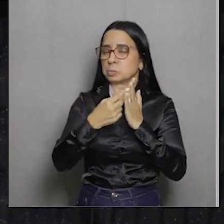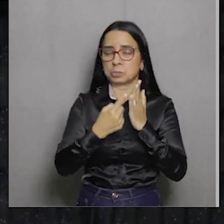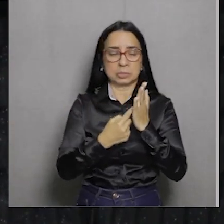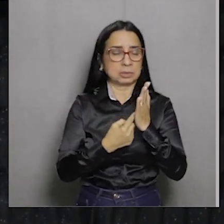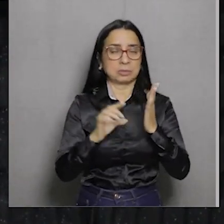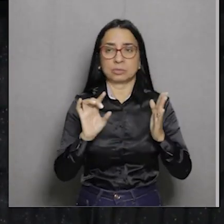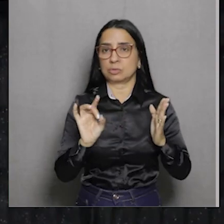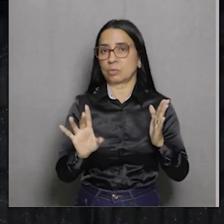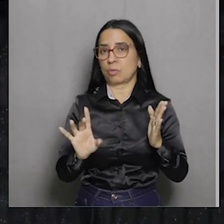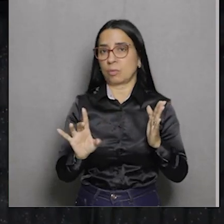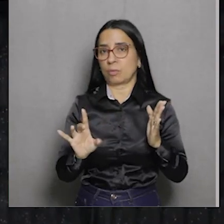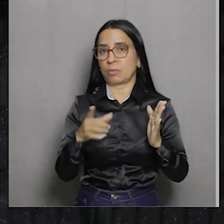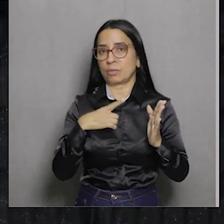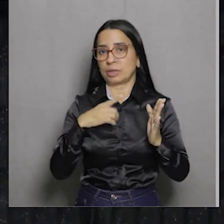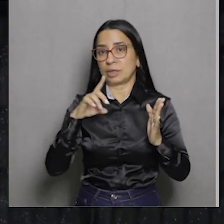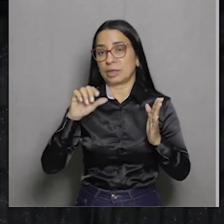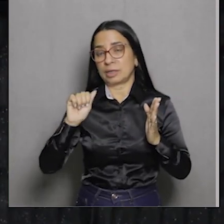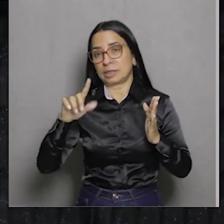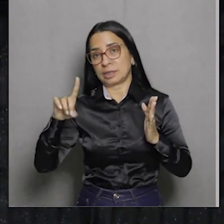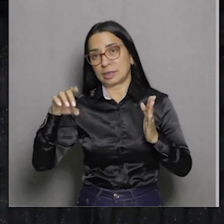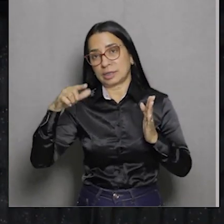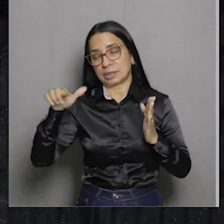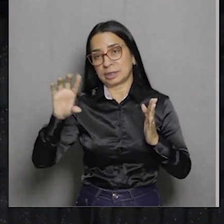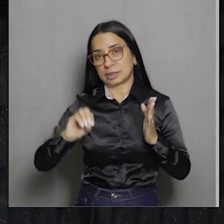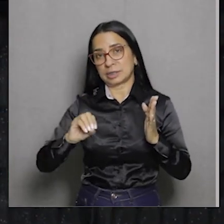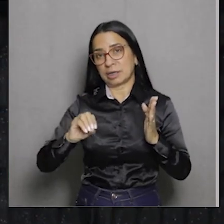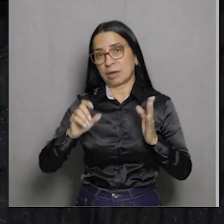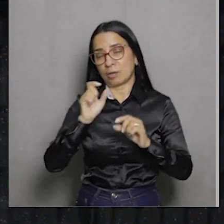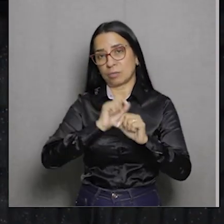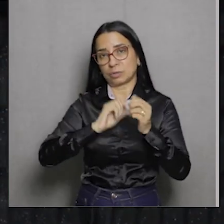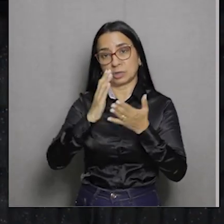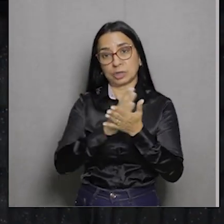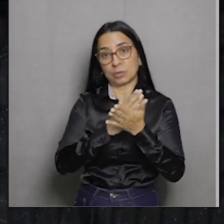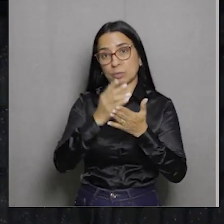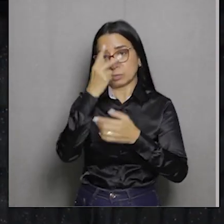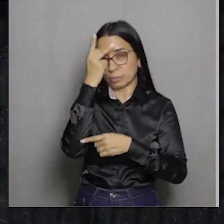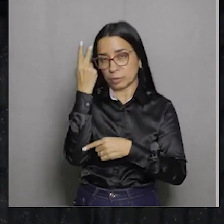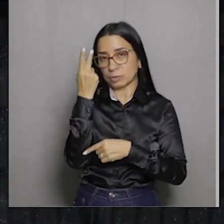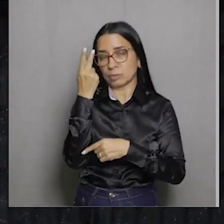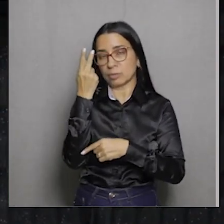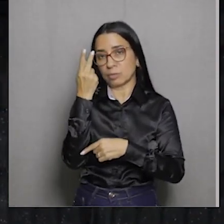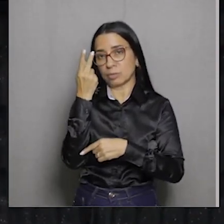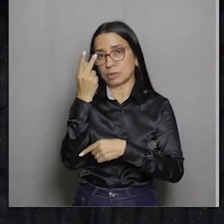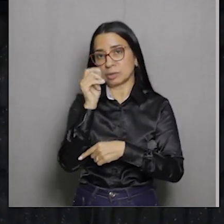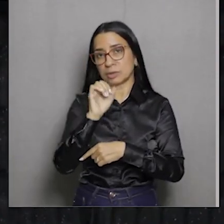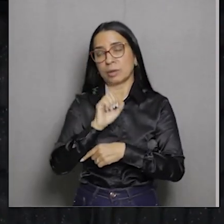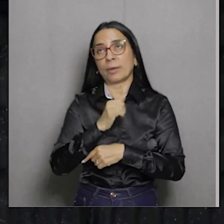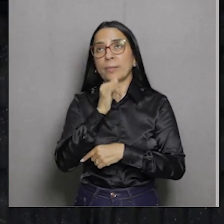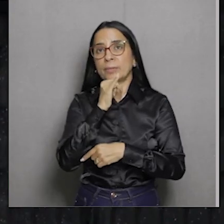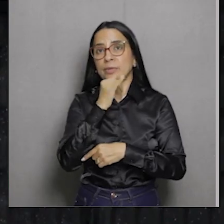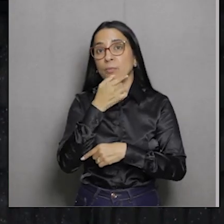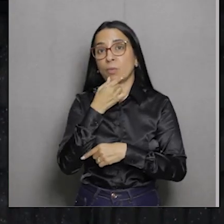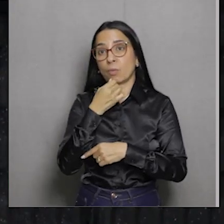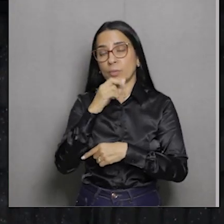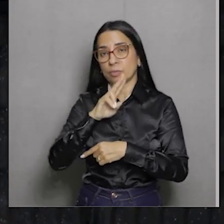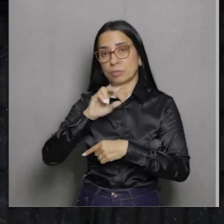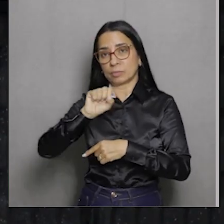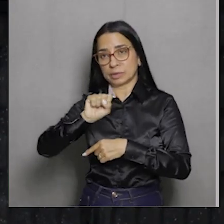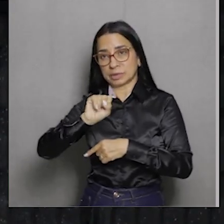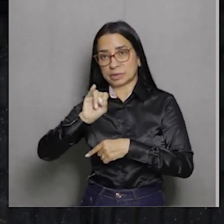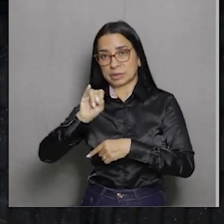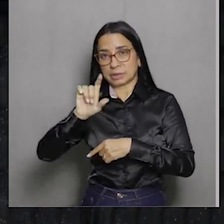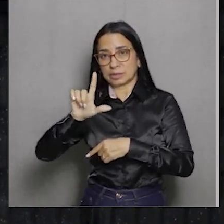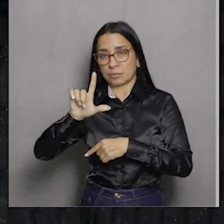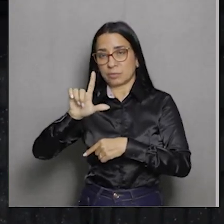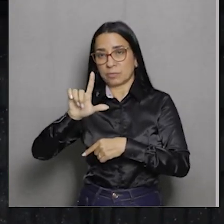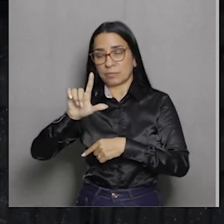Houve a delação dos envolvidos, de alguns envolvidos, como é o caso de Silvério dos Reis, e o movimento, ele fica